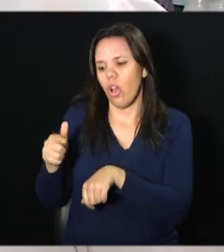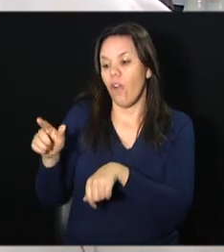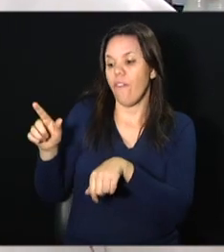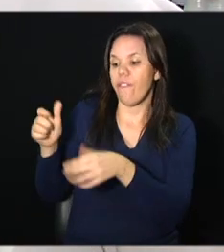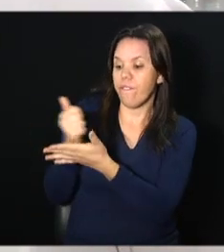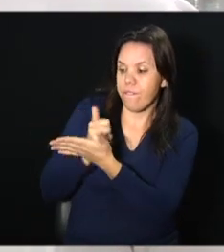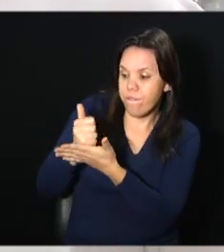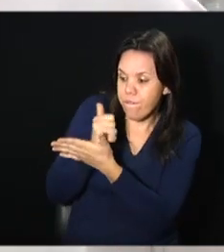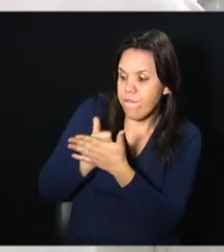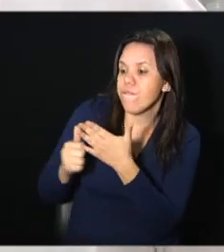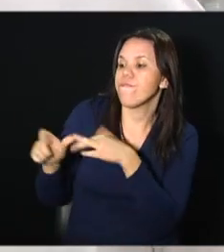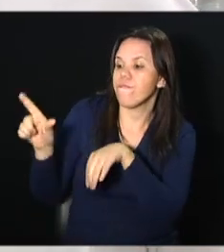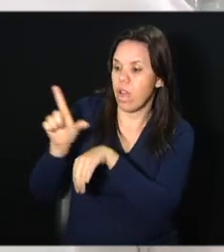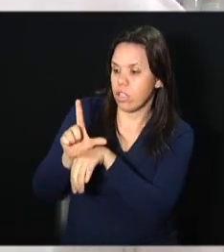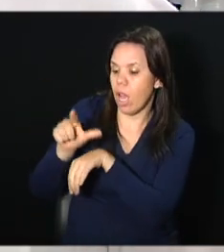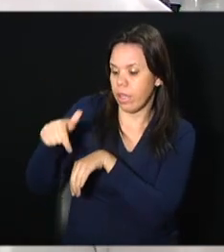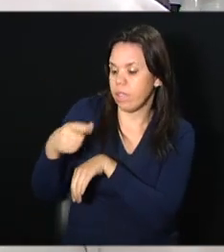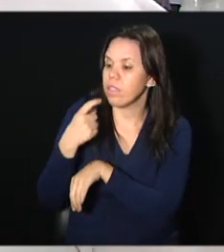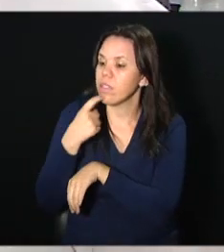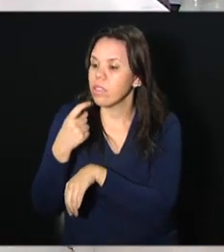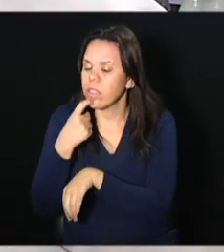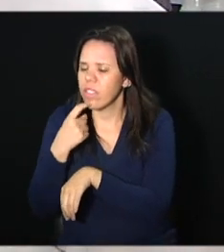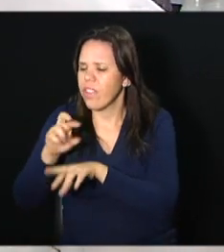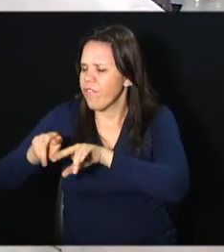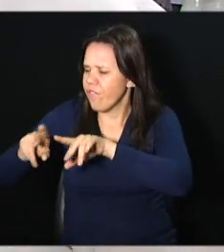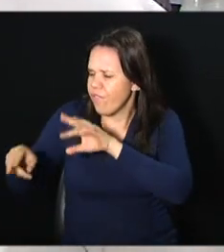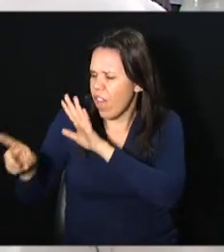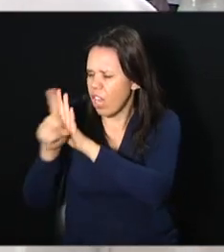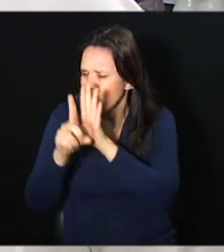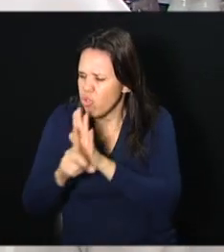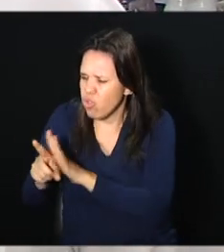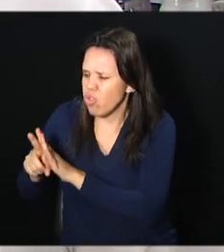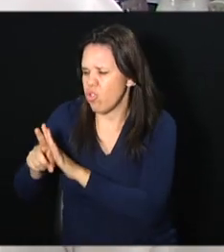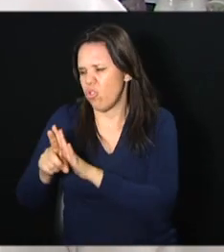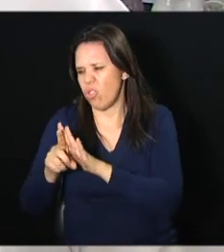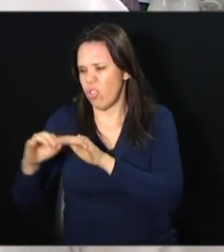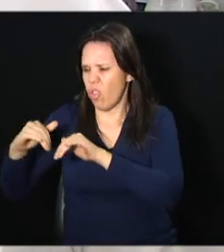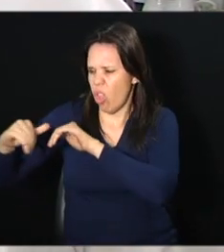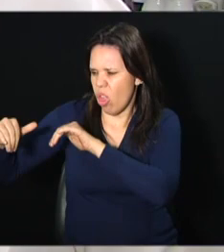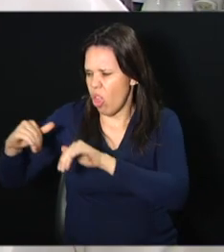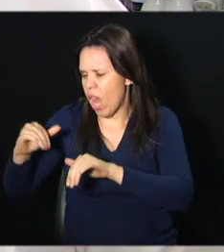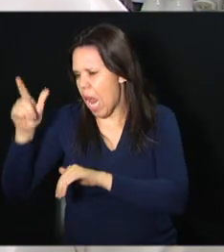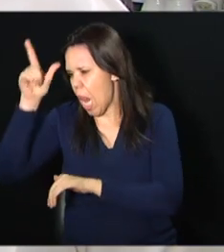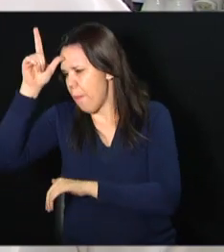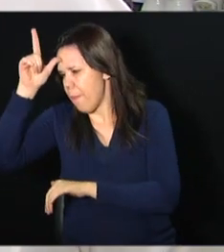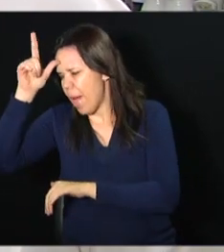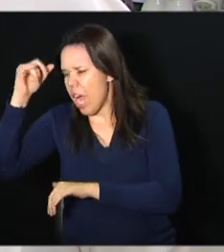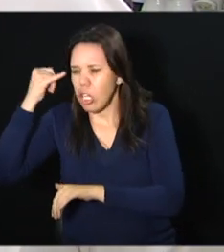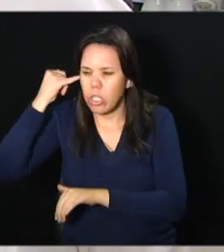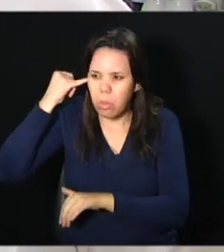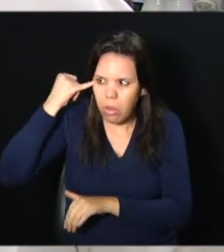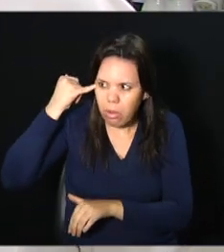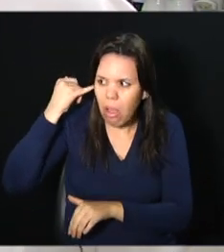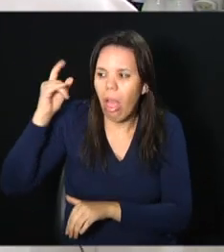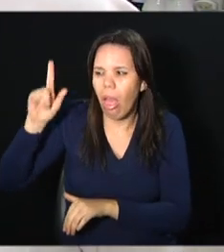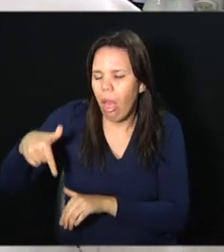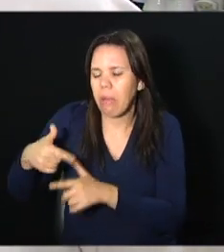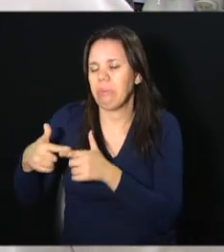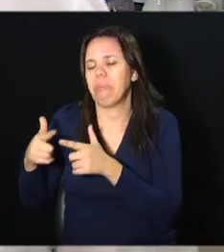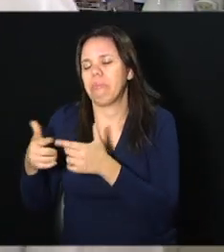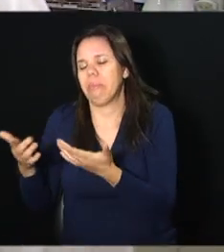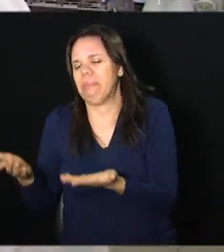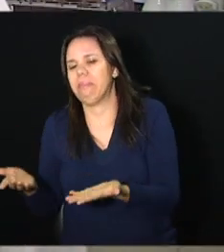manipulação aqui em Campinas e os sócios começaram a se desentender. Um era alemão, outro era japonês. Acho que esse era o problema.